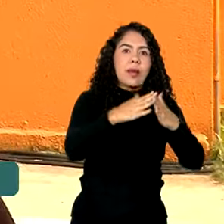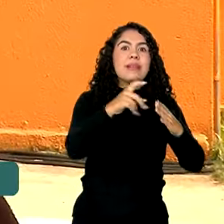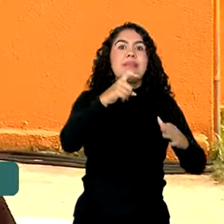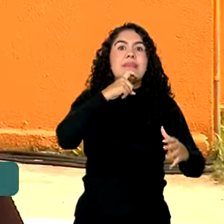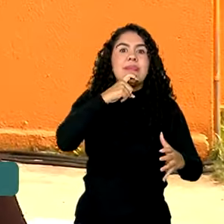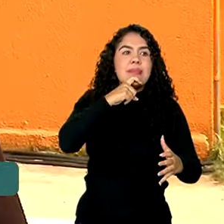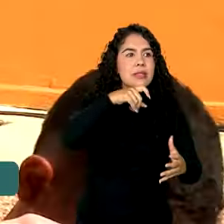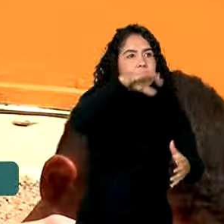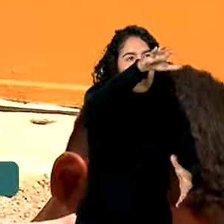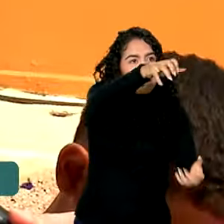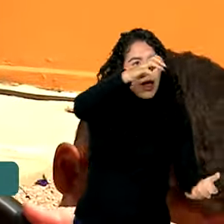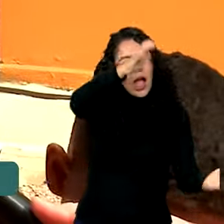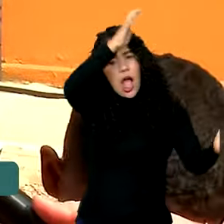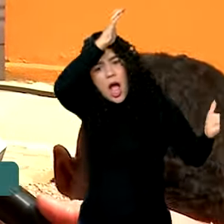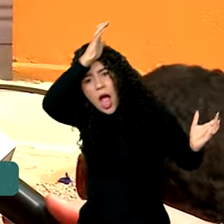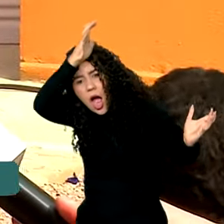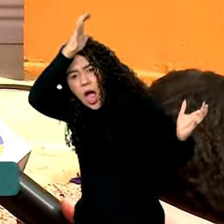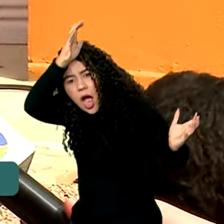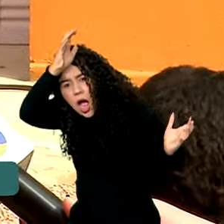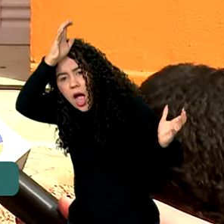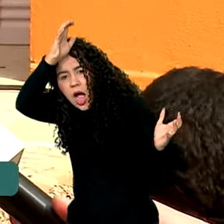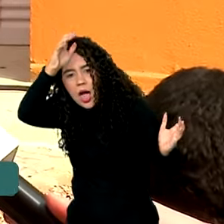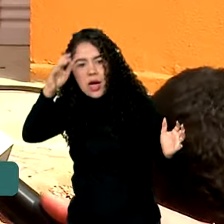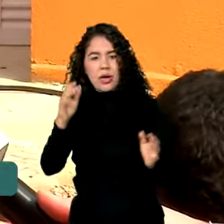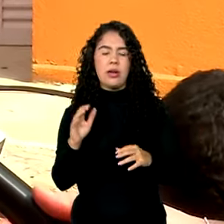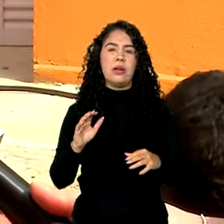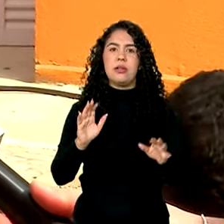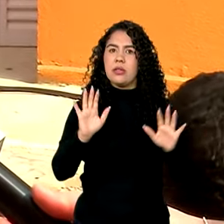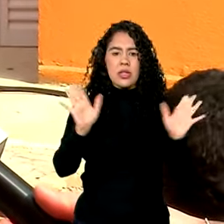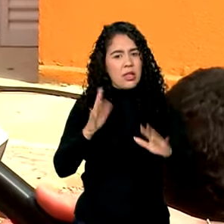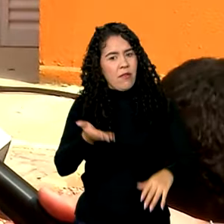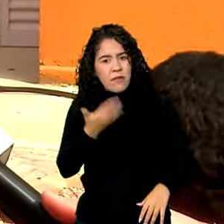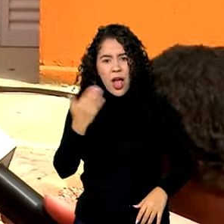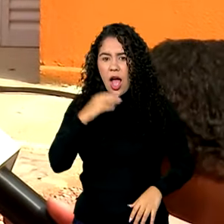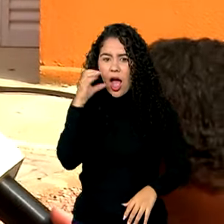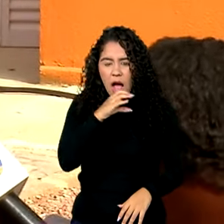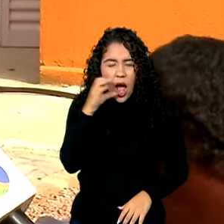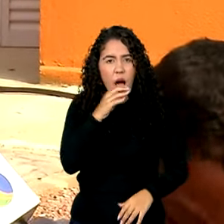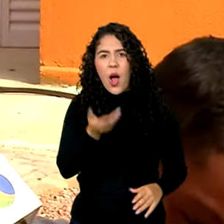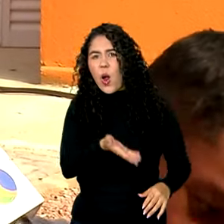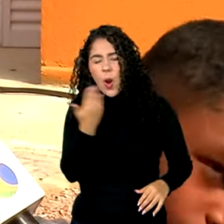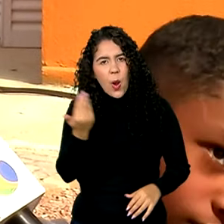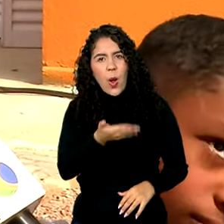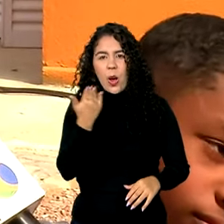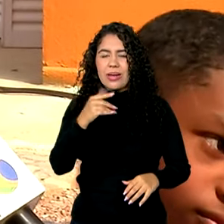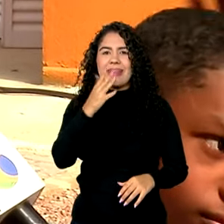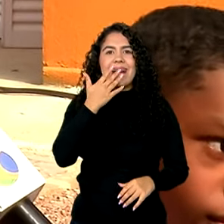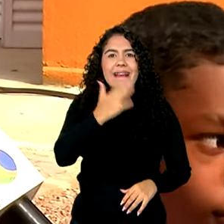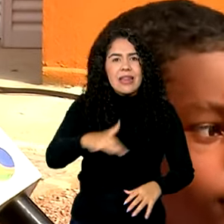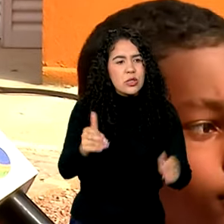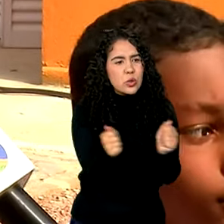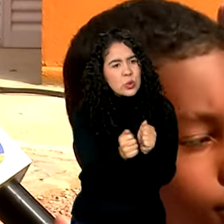geladeira nas costas. Vamos sair, vamos sair, tirar as crianças.